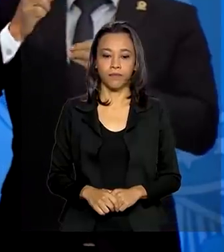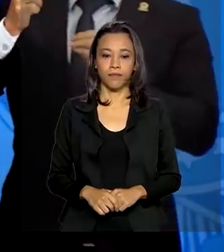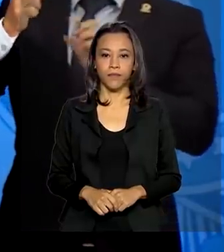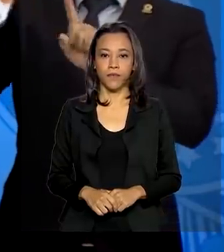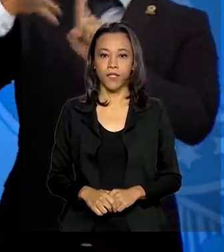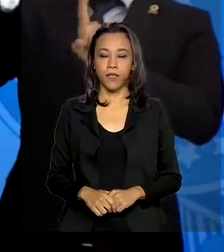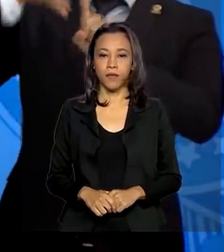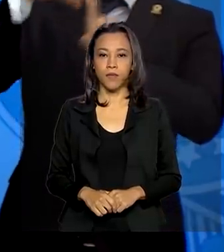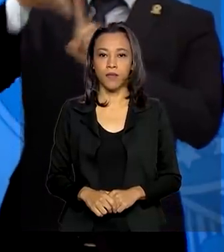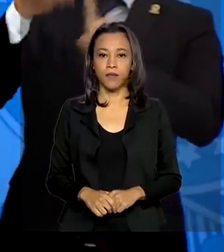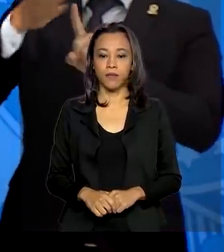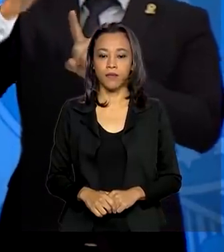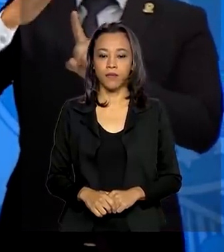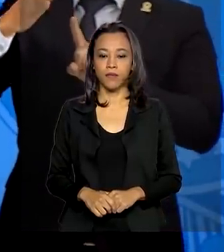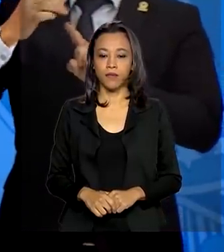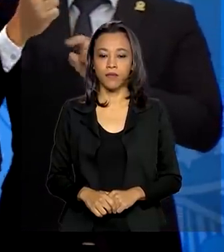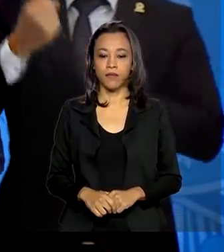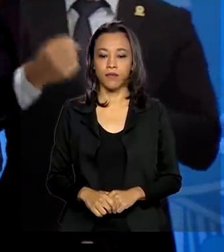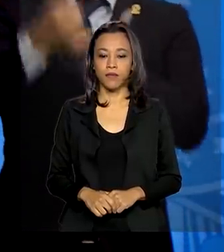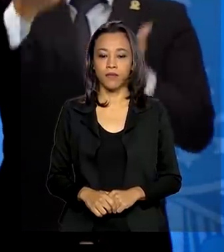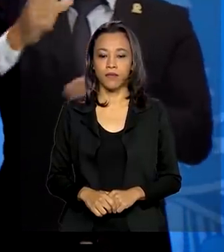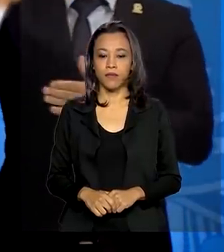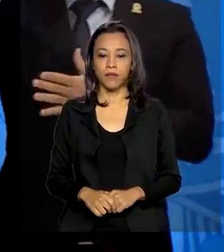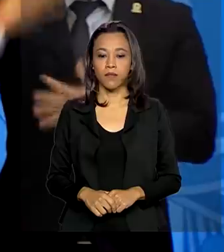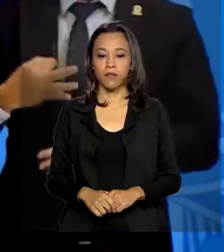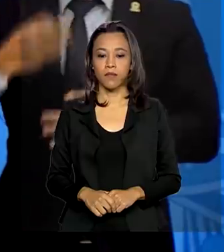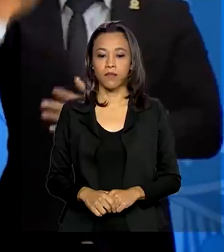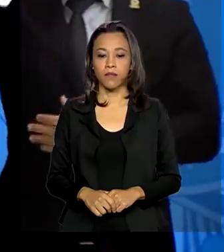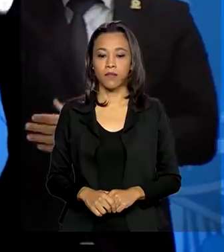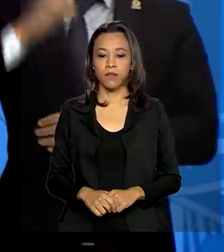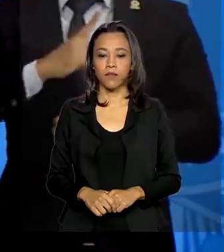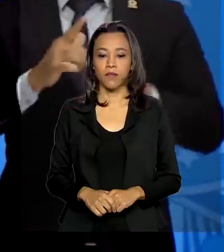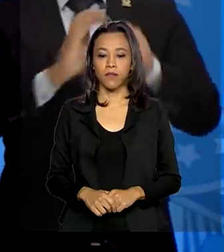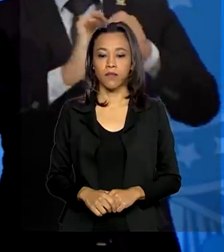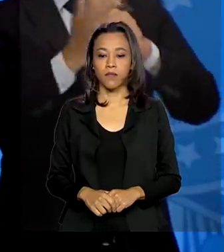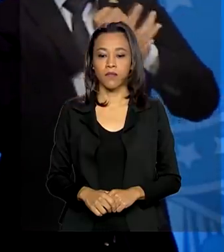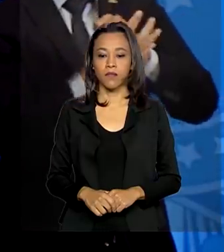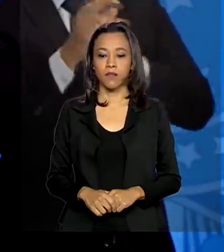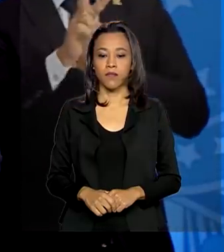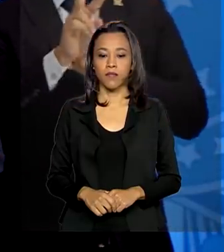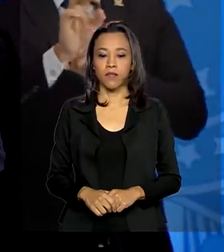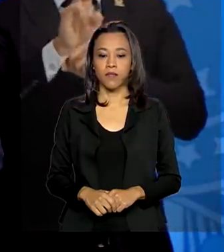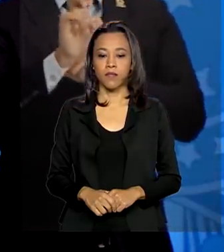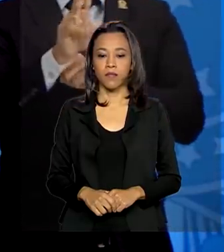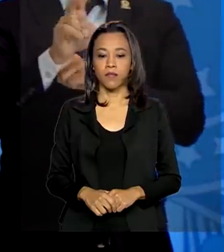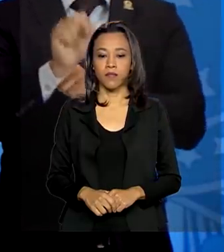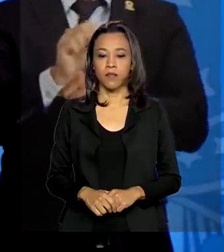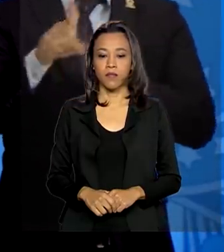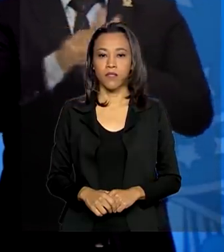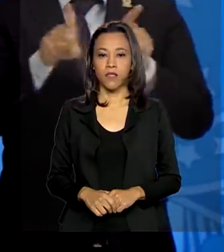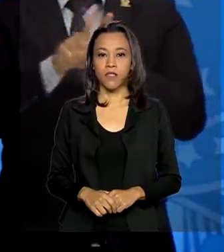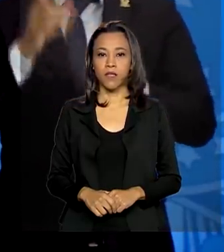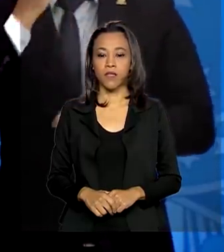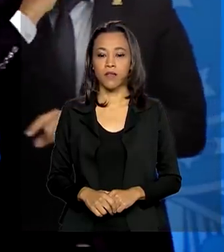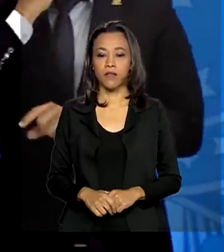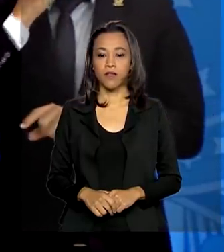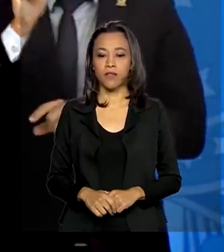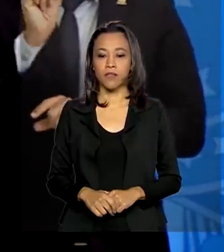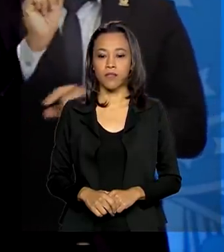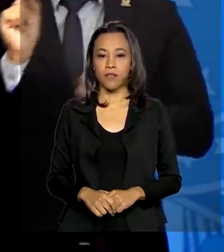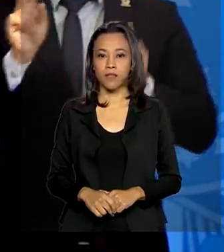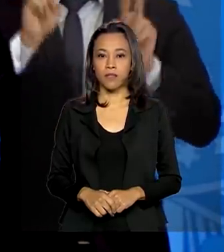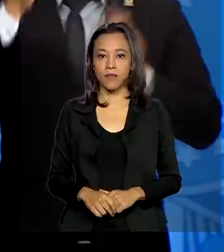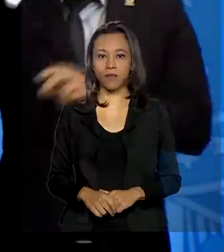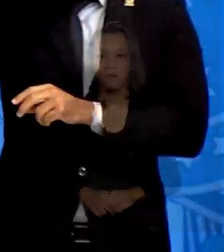Sabemos que temos um inimigo em comum, o vírus. Bem como, também sabemos e temos a